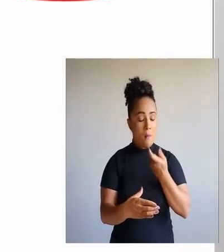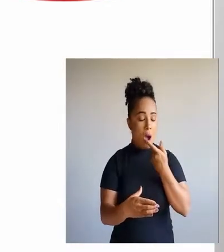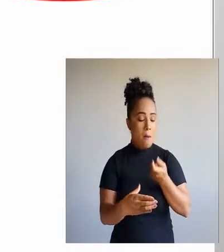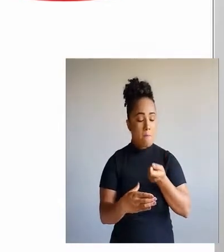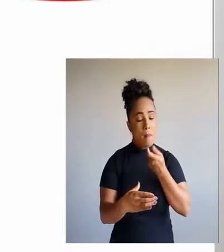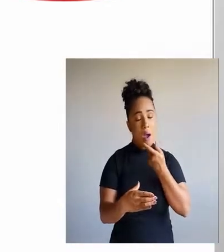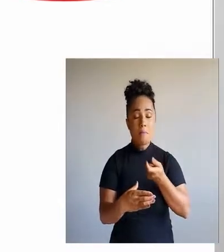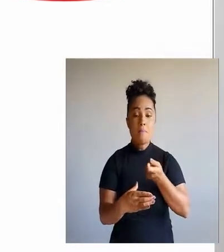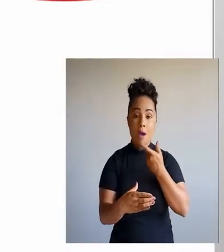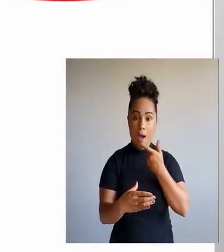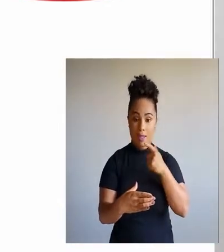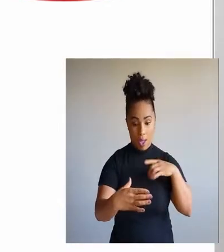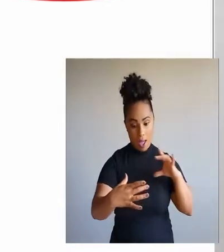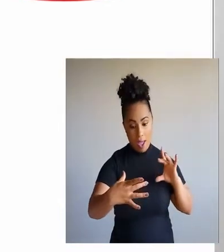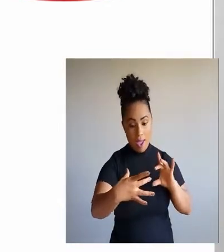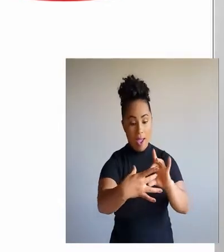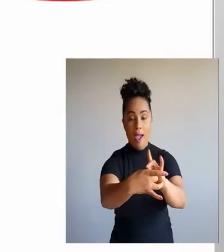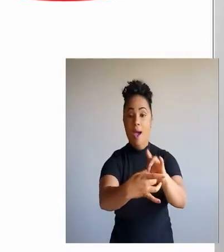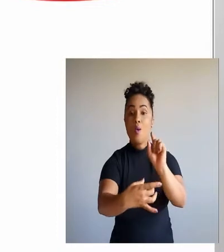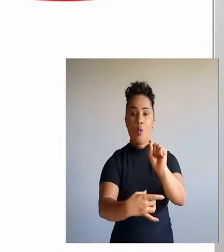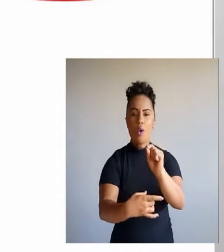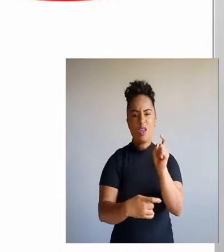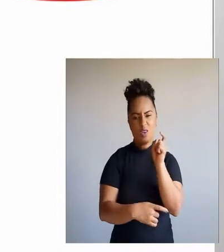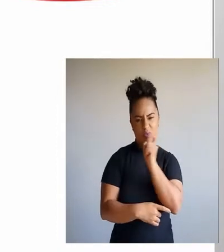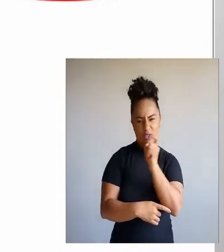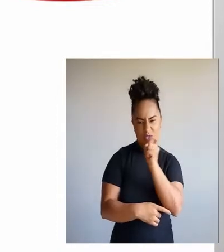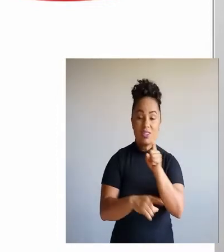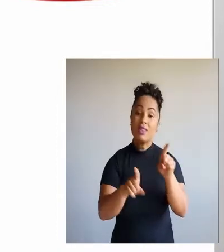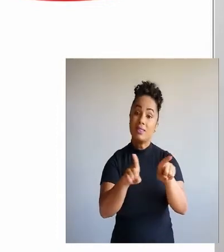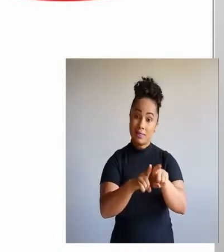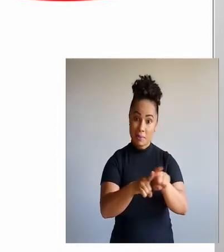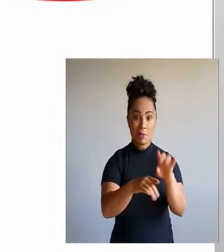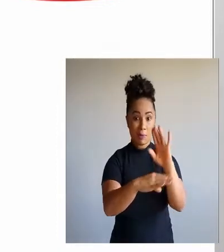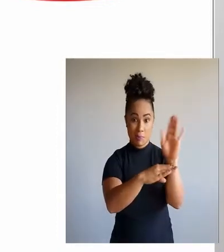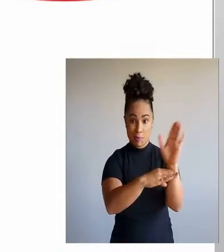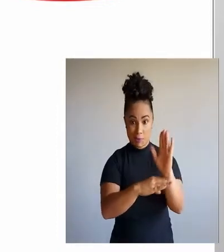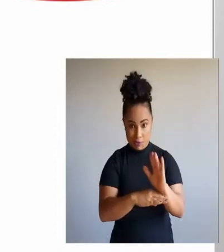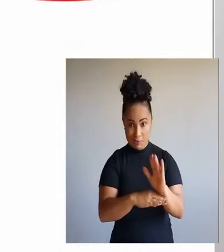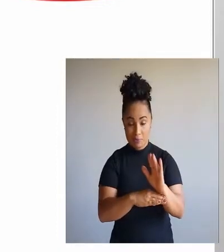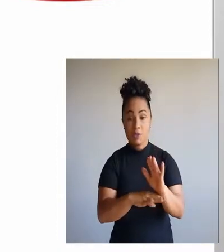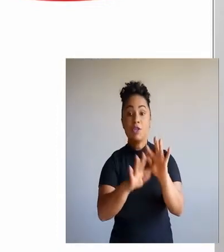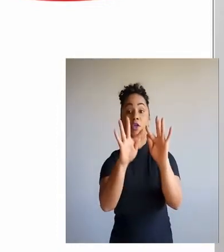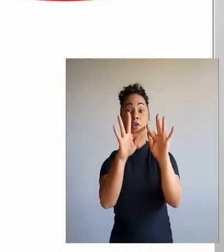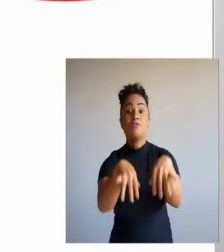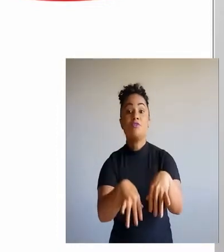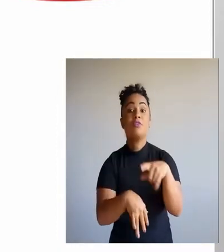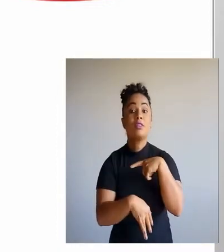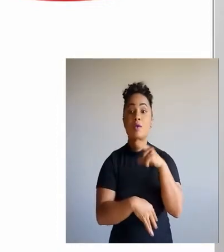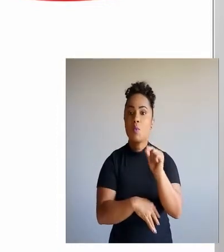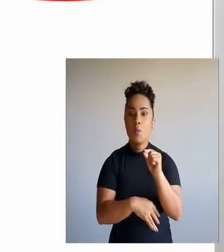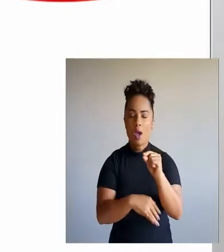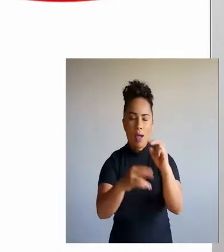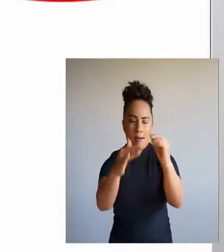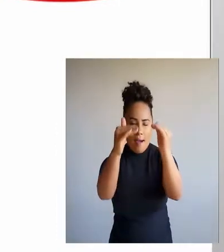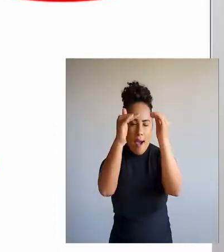pipoca. Então, liga as duas coisas, a questão da mentira e do cinema. E, após a manchete, tem sempre o quê? O subtítulo,